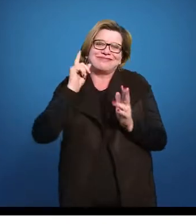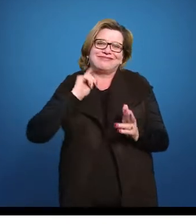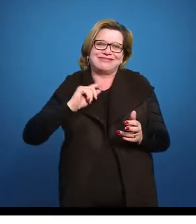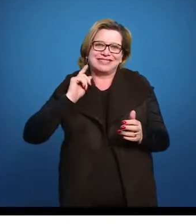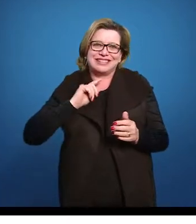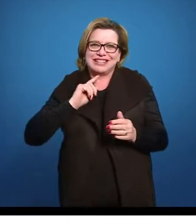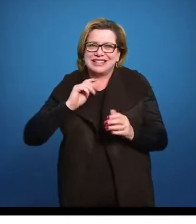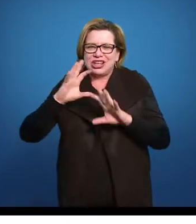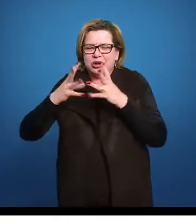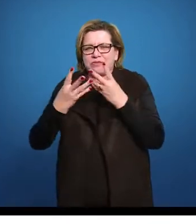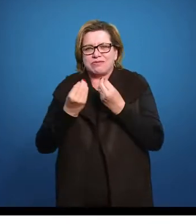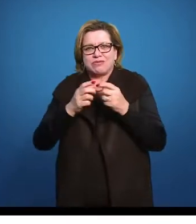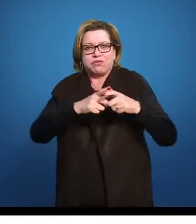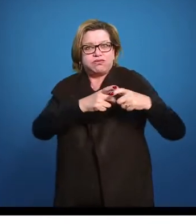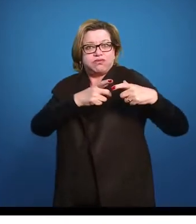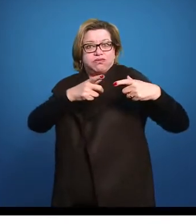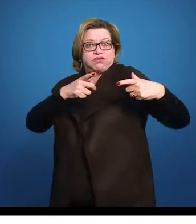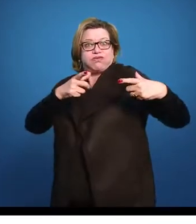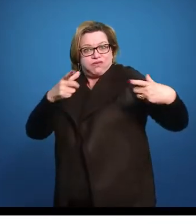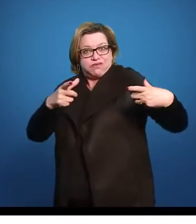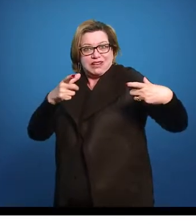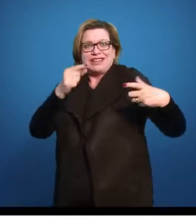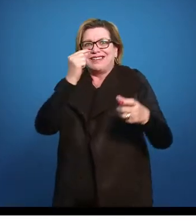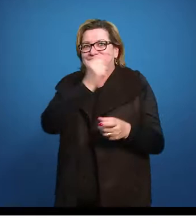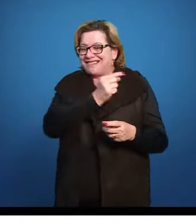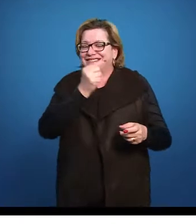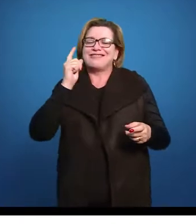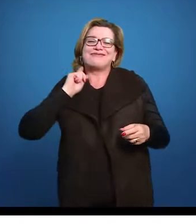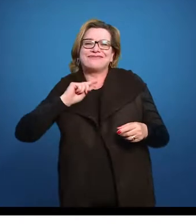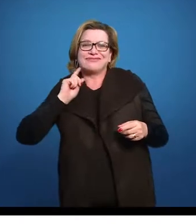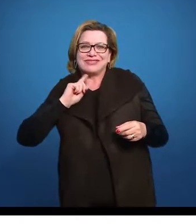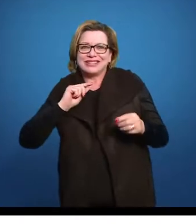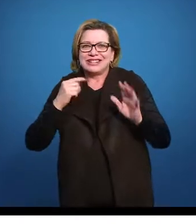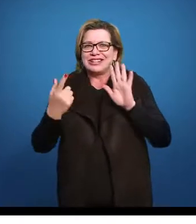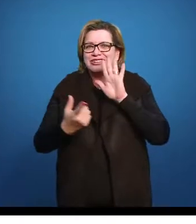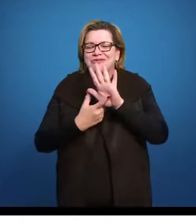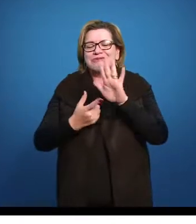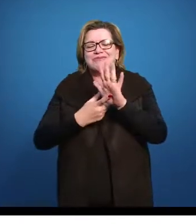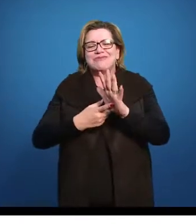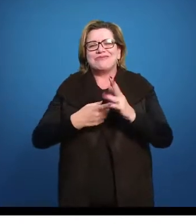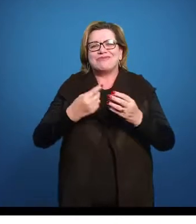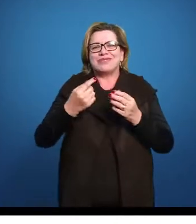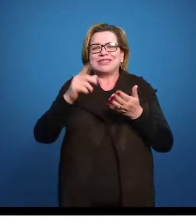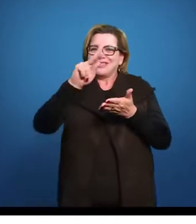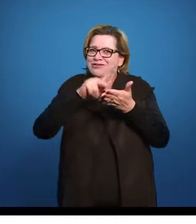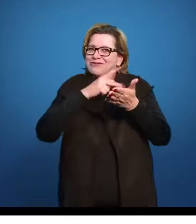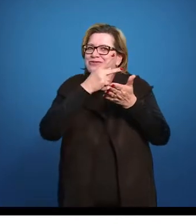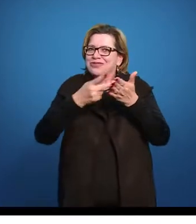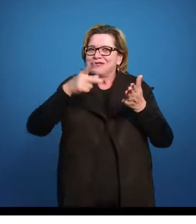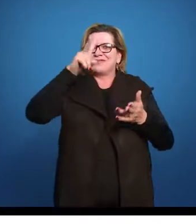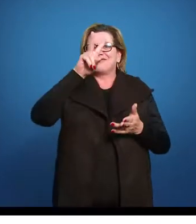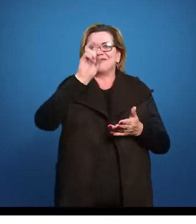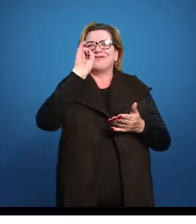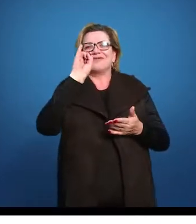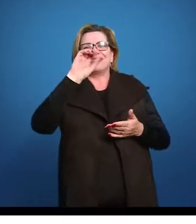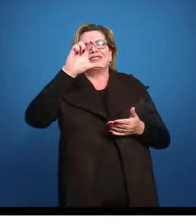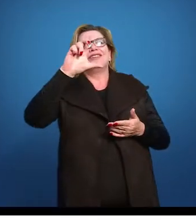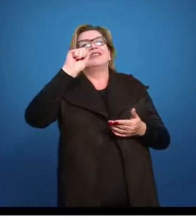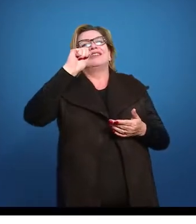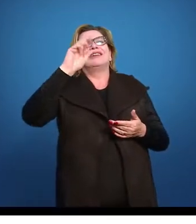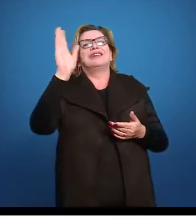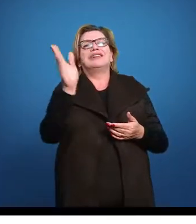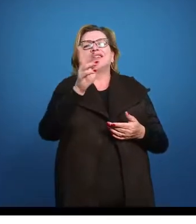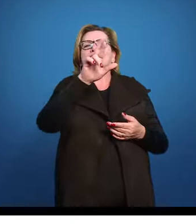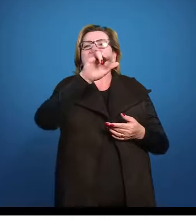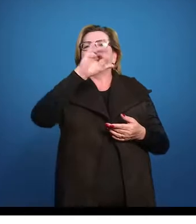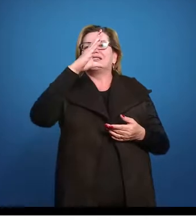superpopulação nesse lugar, essa Vila Rica vai ser retratada nos vários poemas, nas várias obras que a gente tem do arcadismo, não só do Tomás